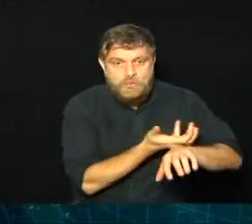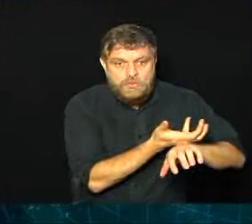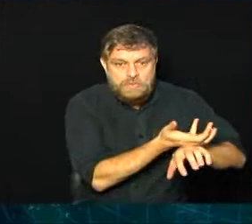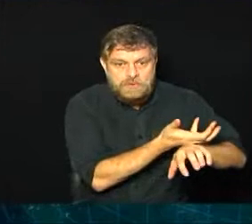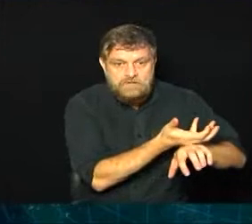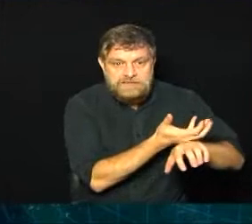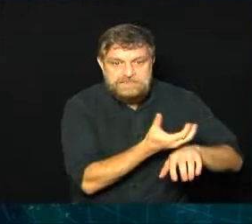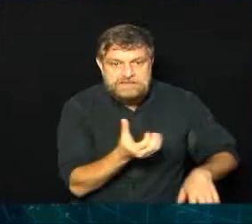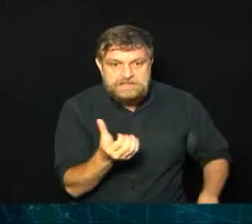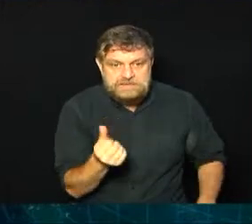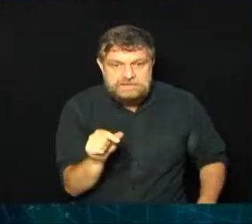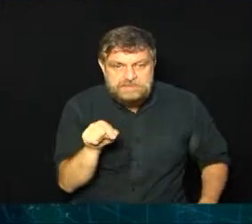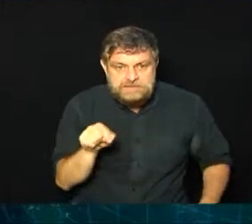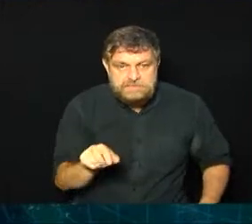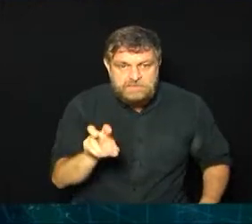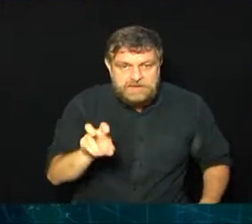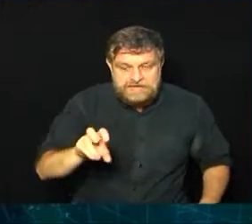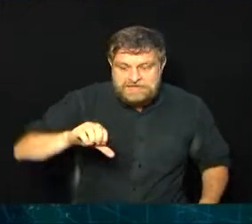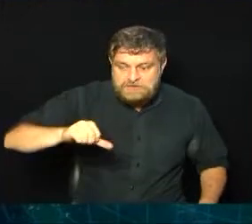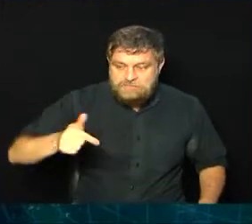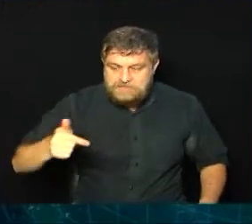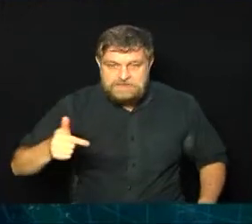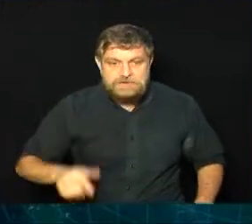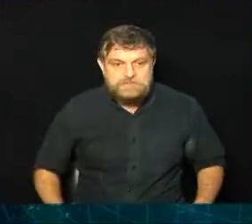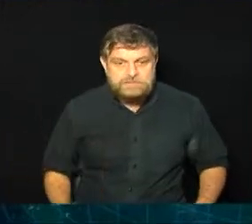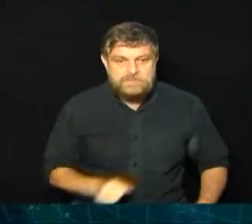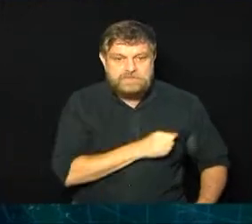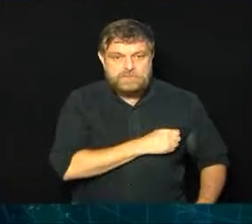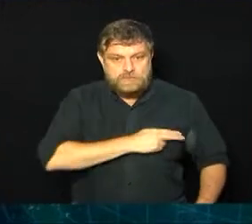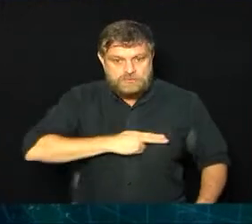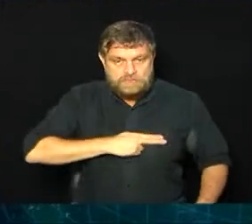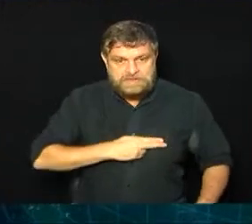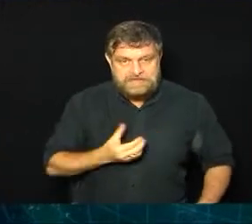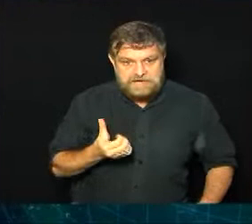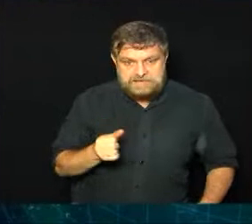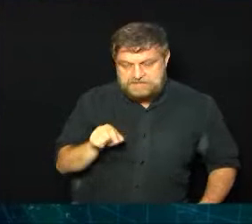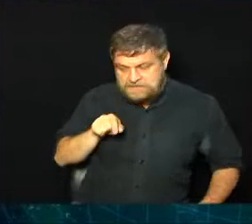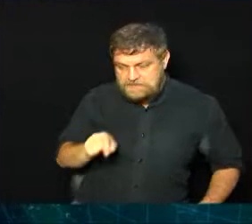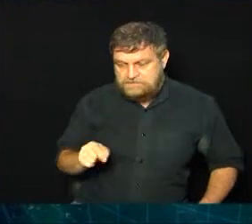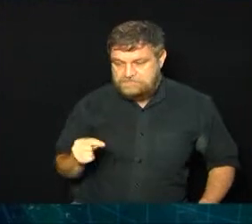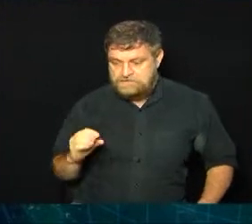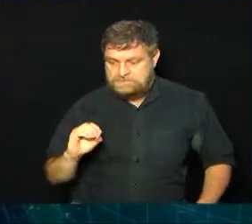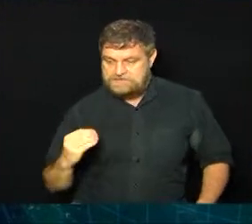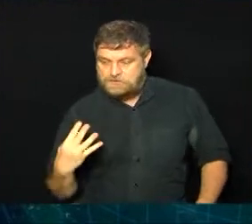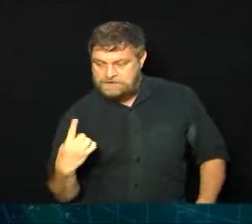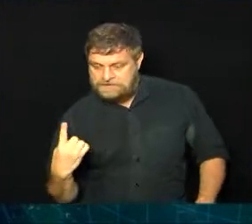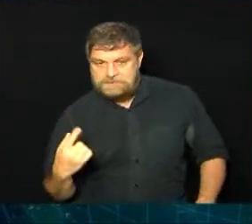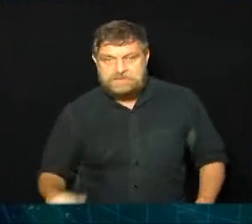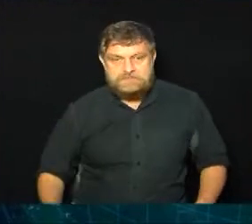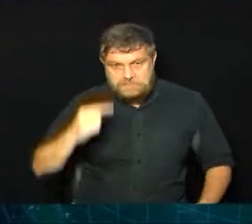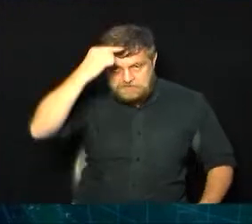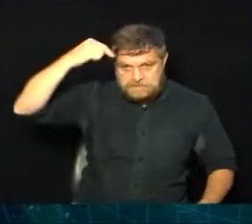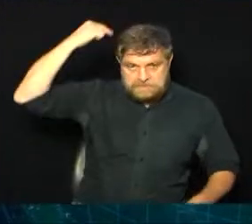.592 casos, Arthur Nogueira, 6.041, Santo Antônio de Posse, 3